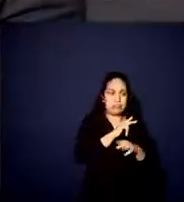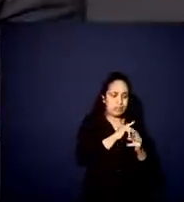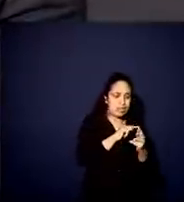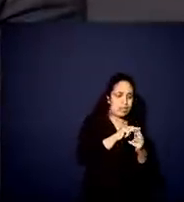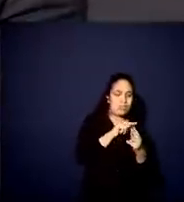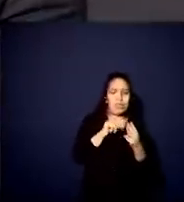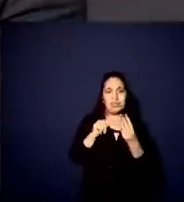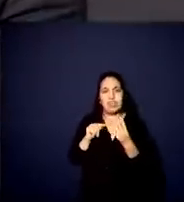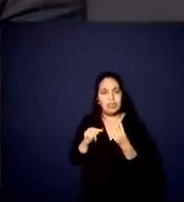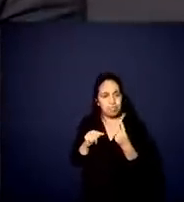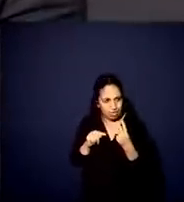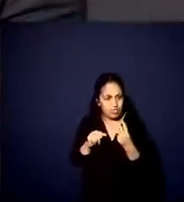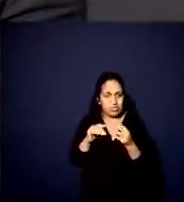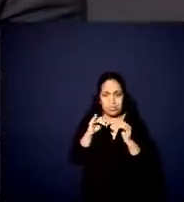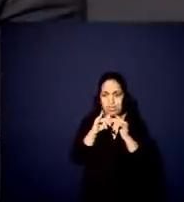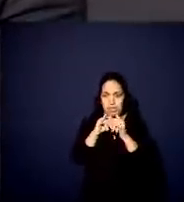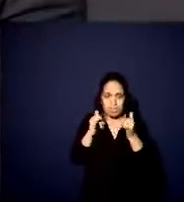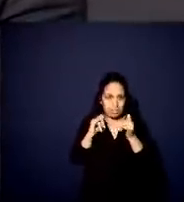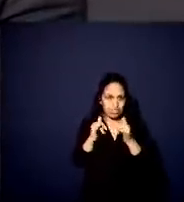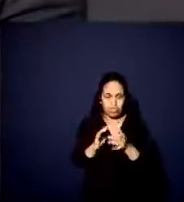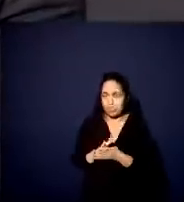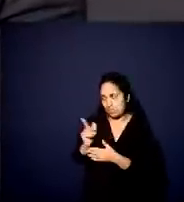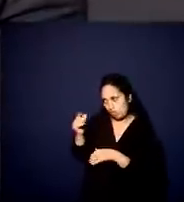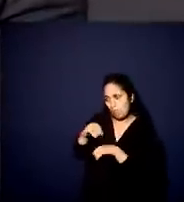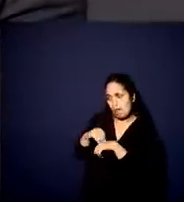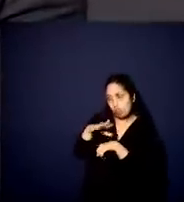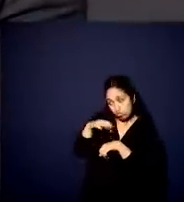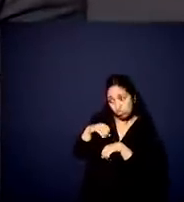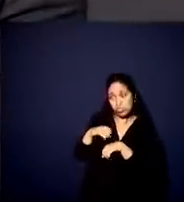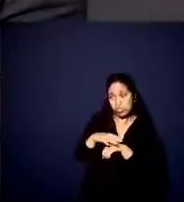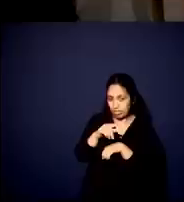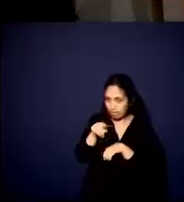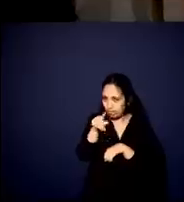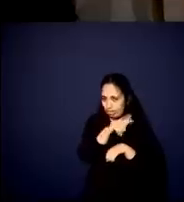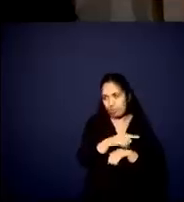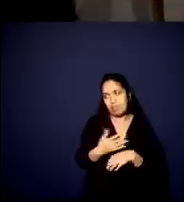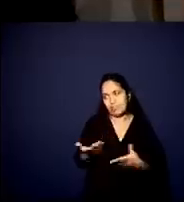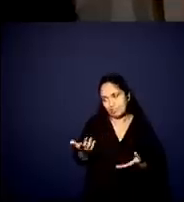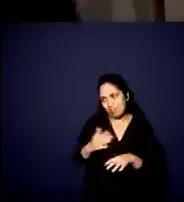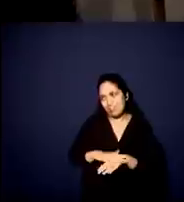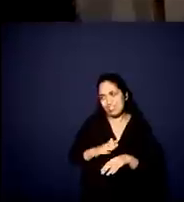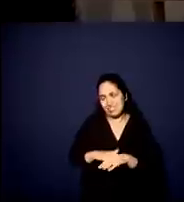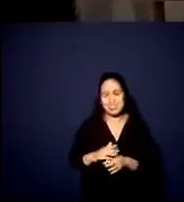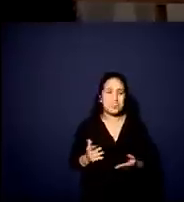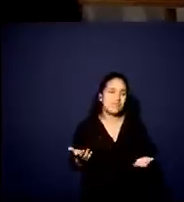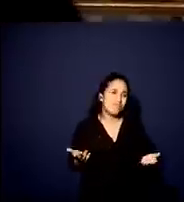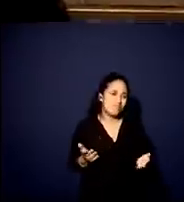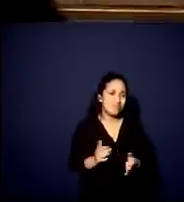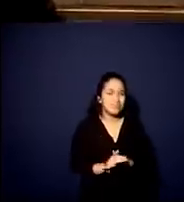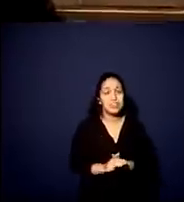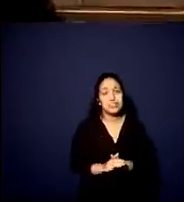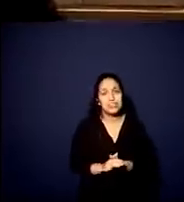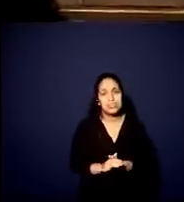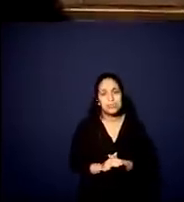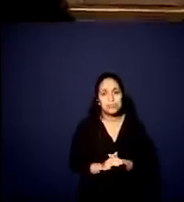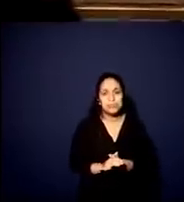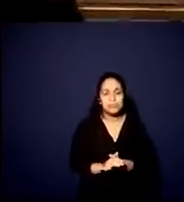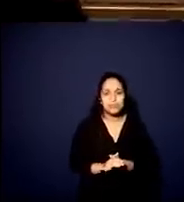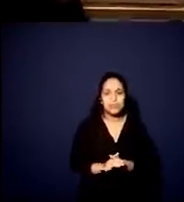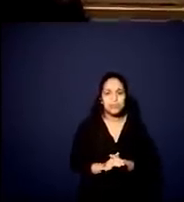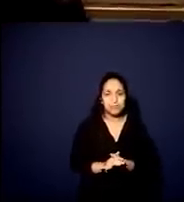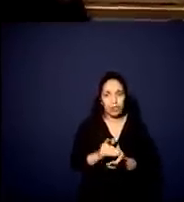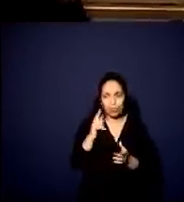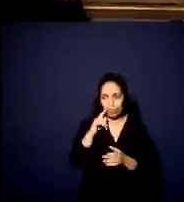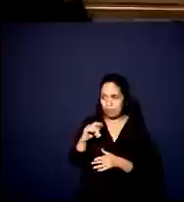companhias de energia... Inclusive, dá umas dicas aí para inspirar os governadores. Pois é, como eu disse, aliás, até